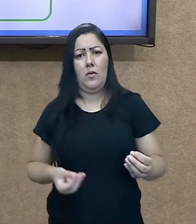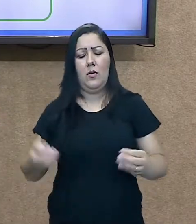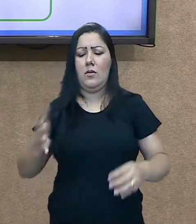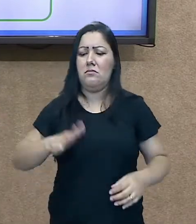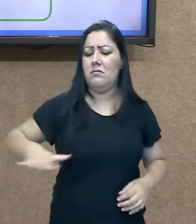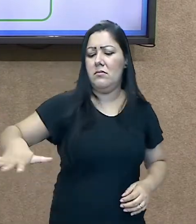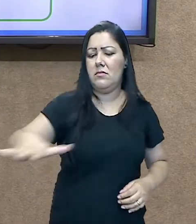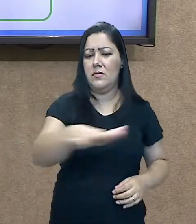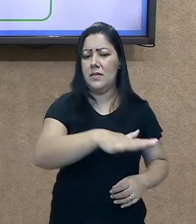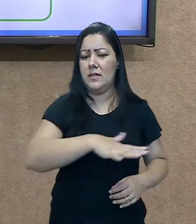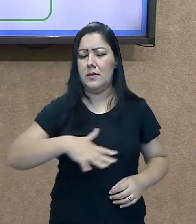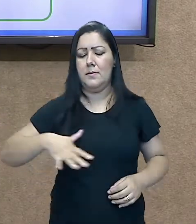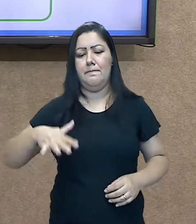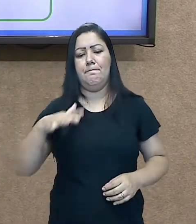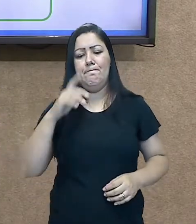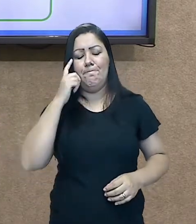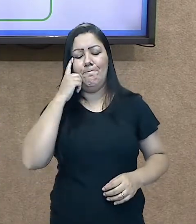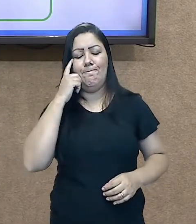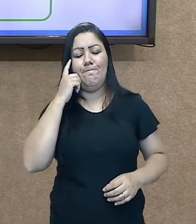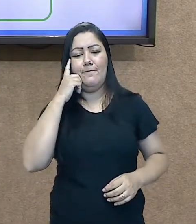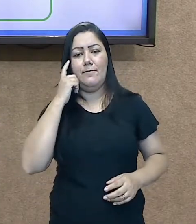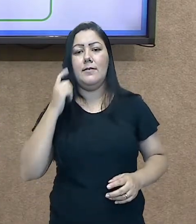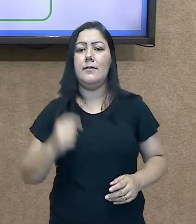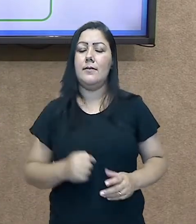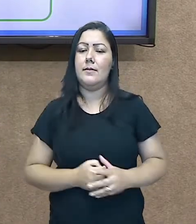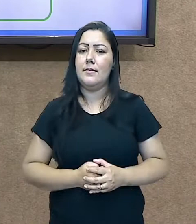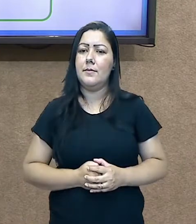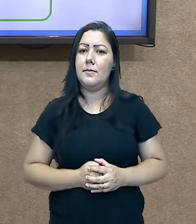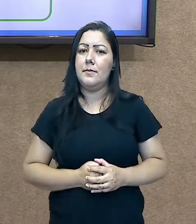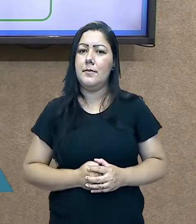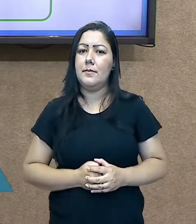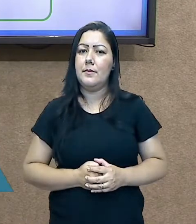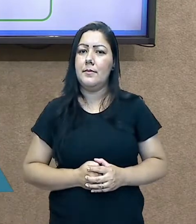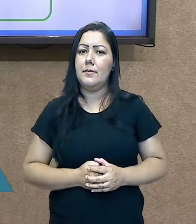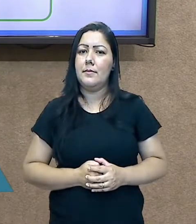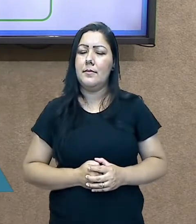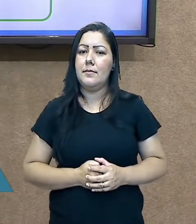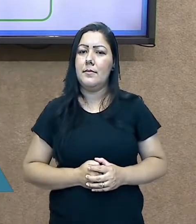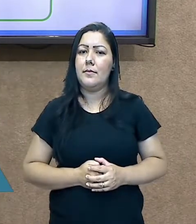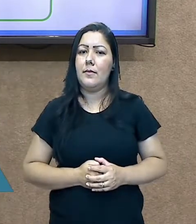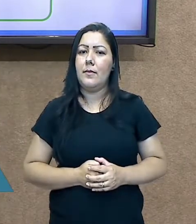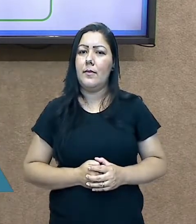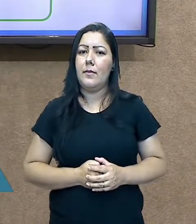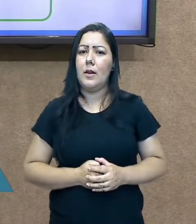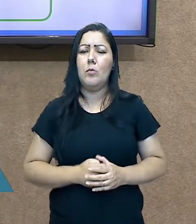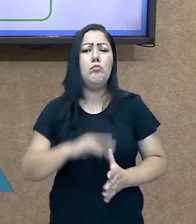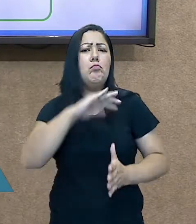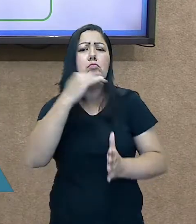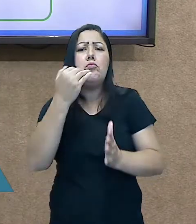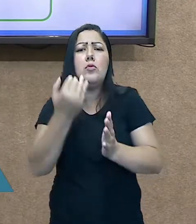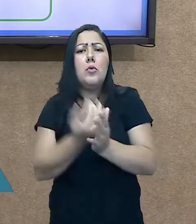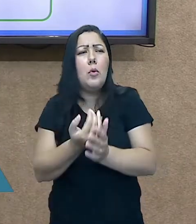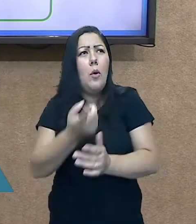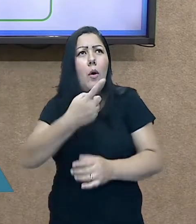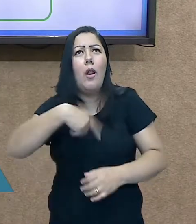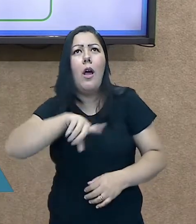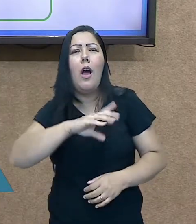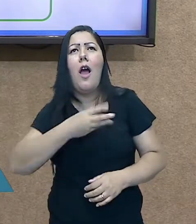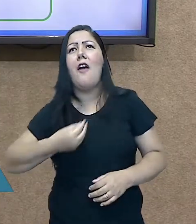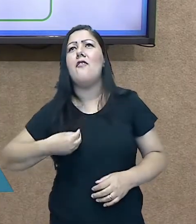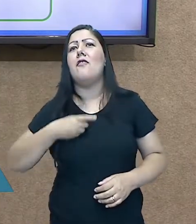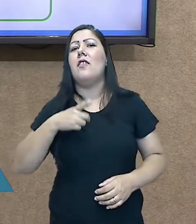espaços que nós estamos? Como mostrar tudo aquilo que nós vivemos?